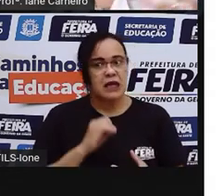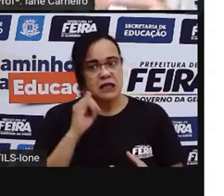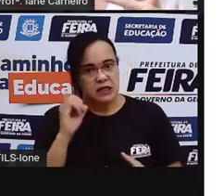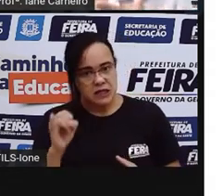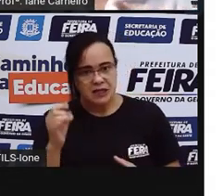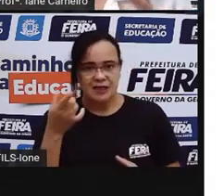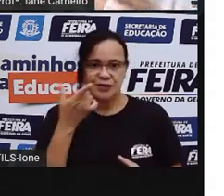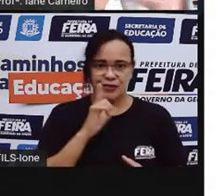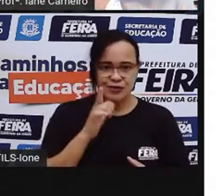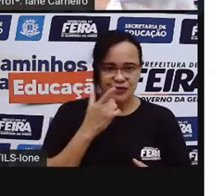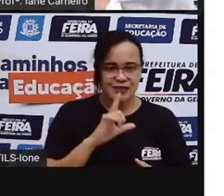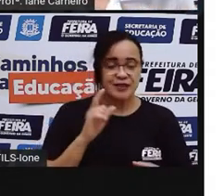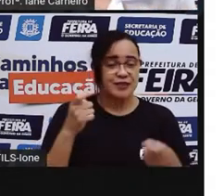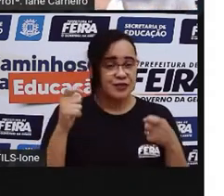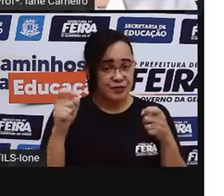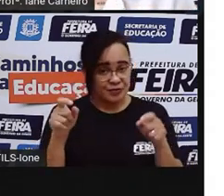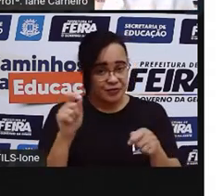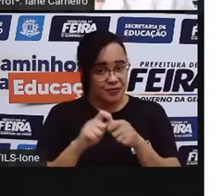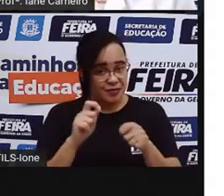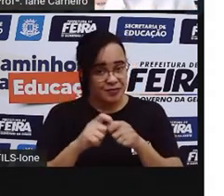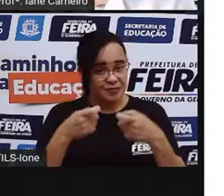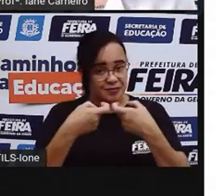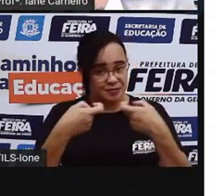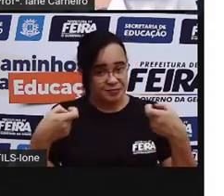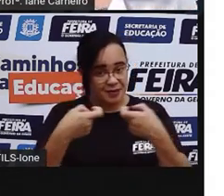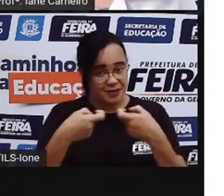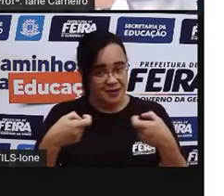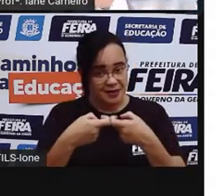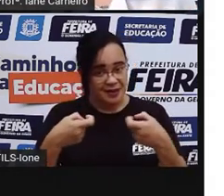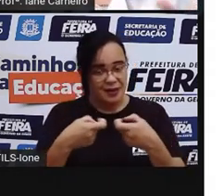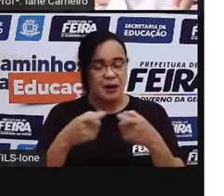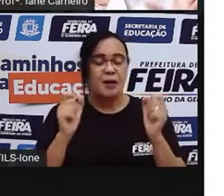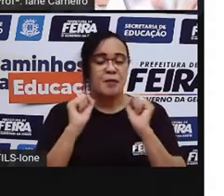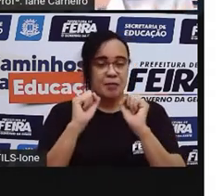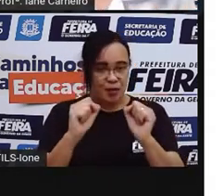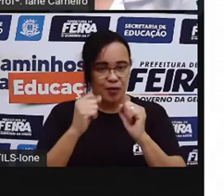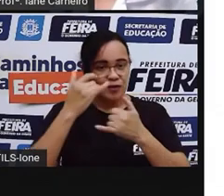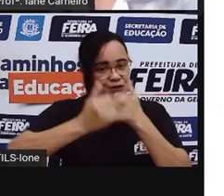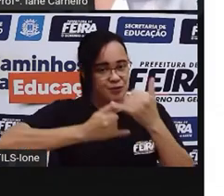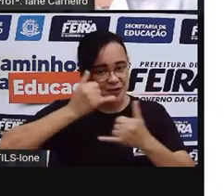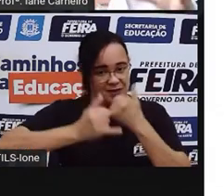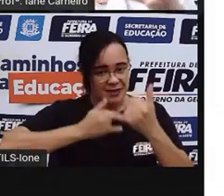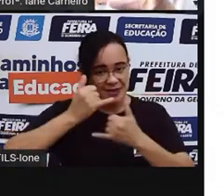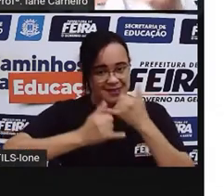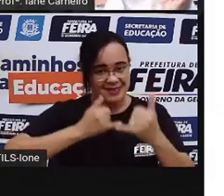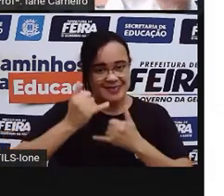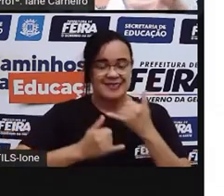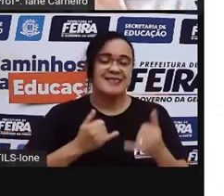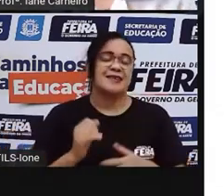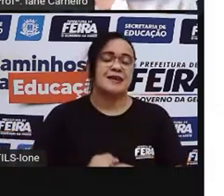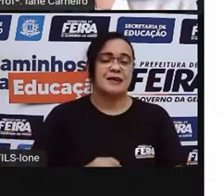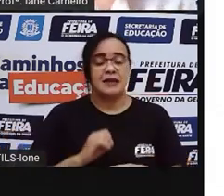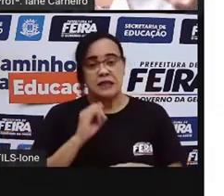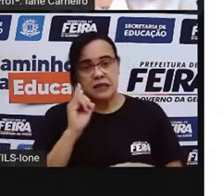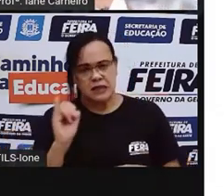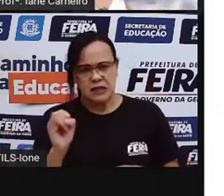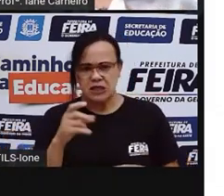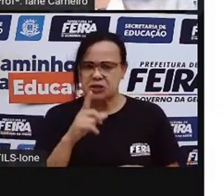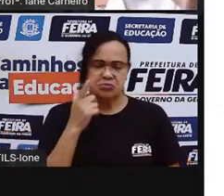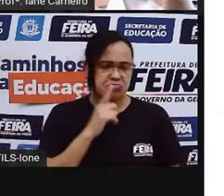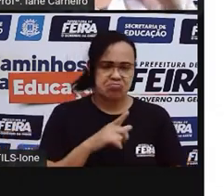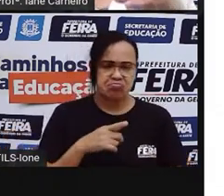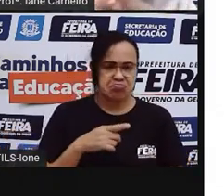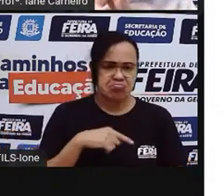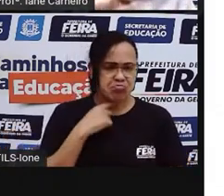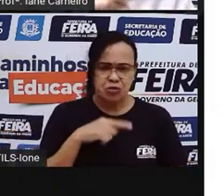explicando, já faz aí o jogo. Quem não conseguiu, vai lá procurar, vê se acha uma bolinha. Ou pega aí, ó, uma folha de